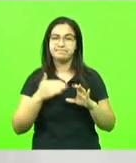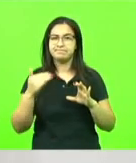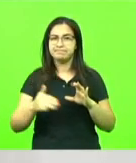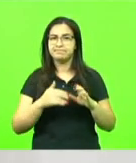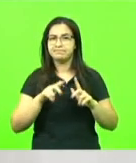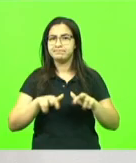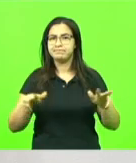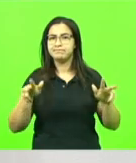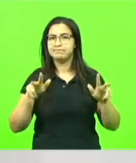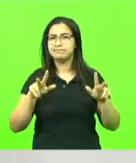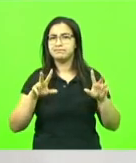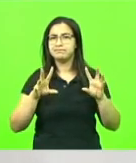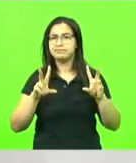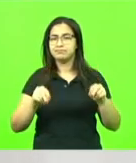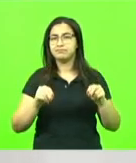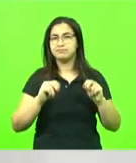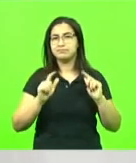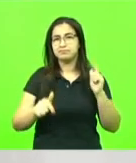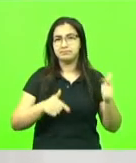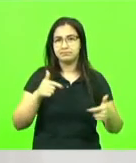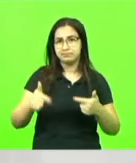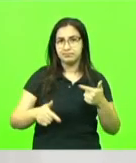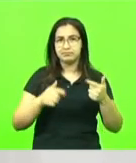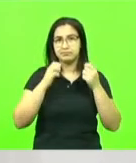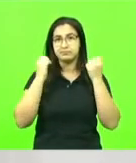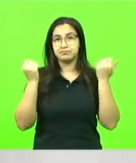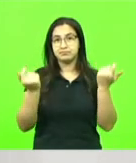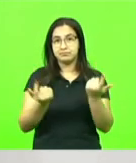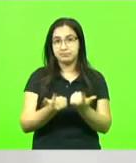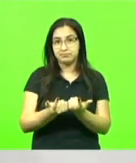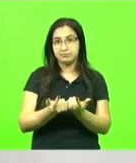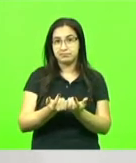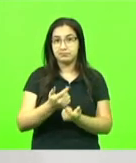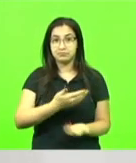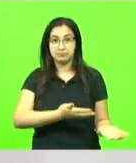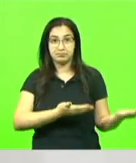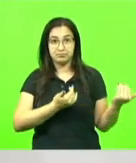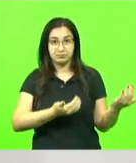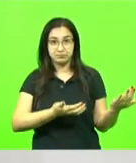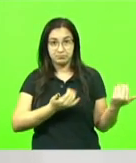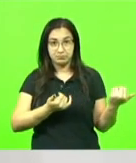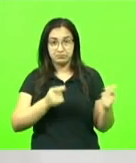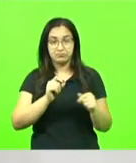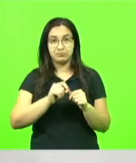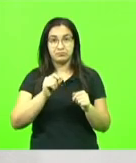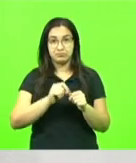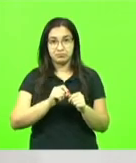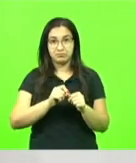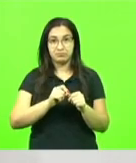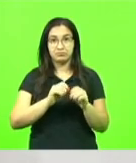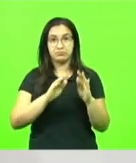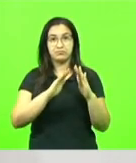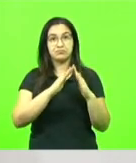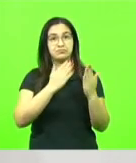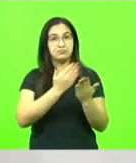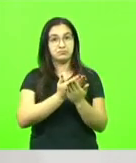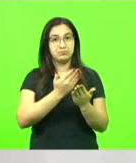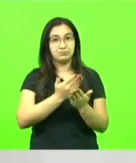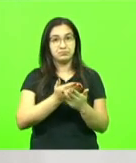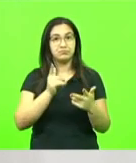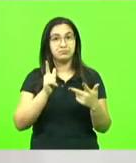todo o trabalho que o Parlamento Jovem tem feito através da Escola do Legislativo desta Casa.